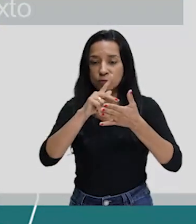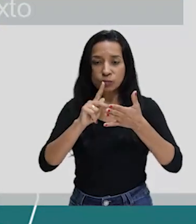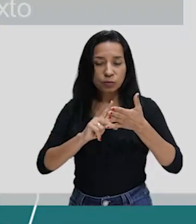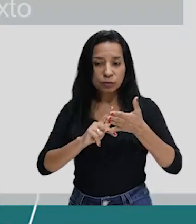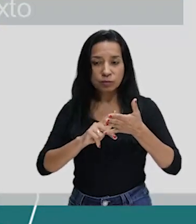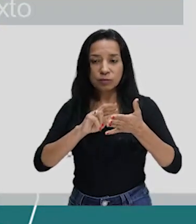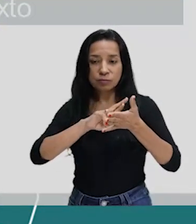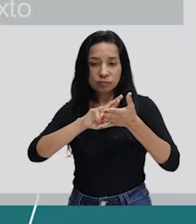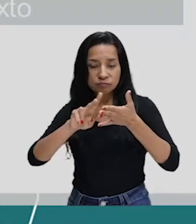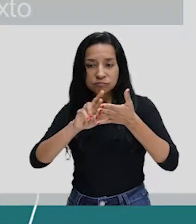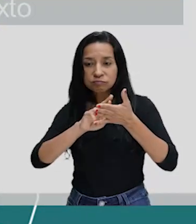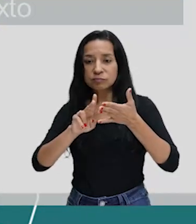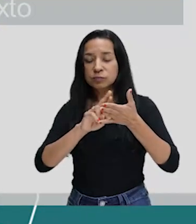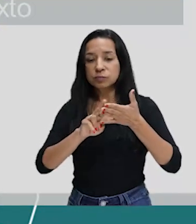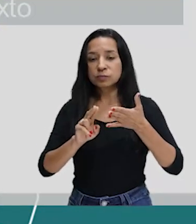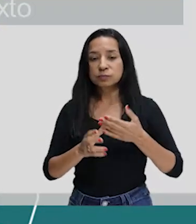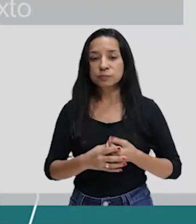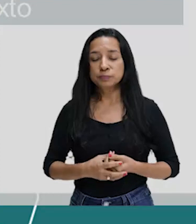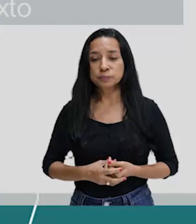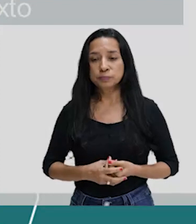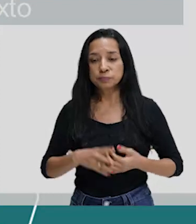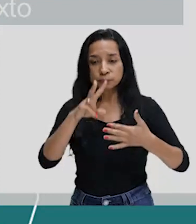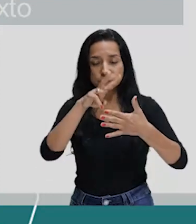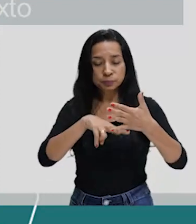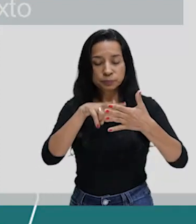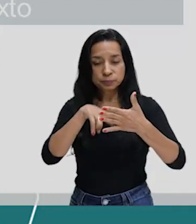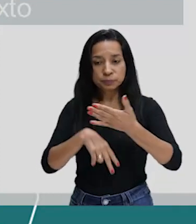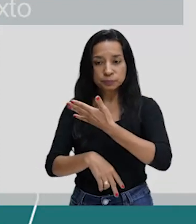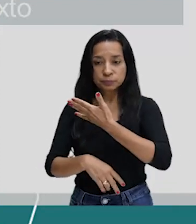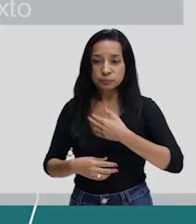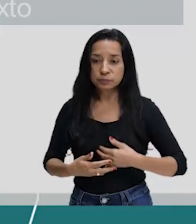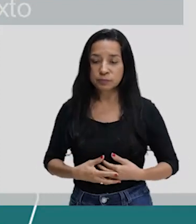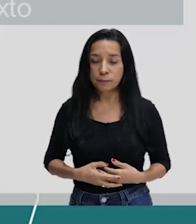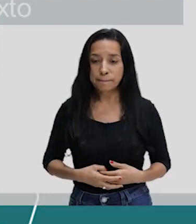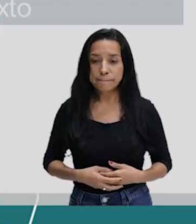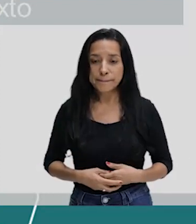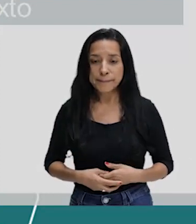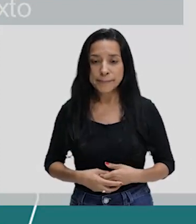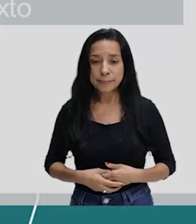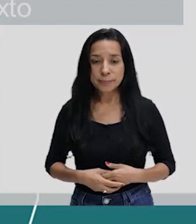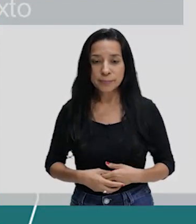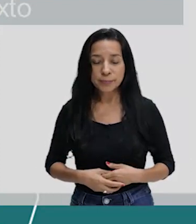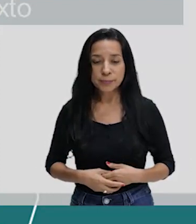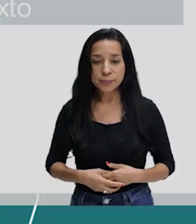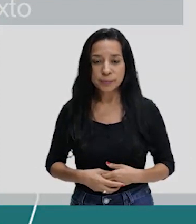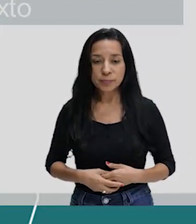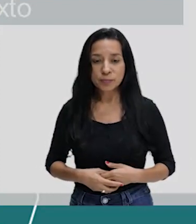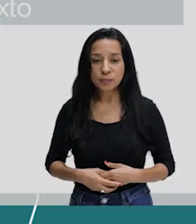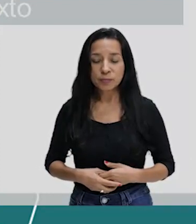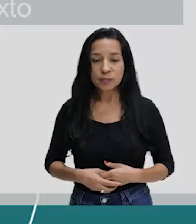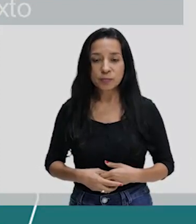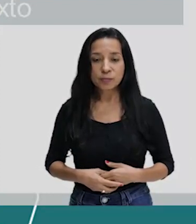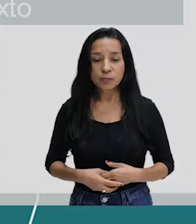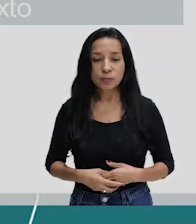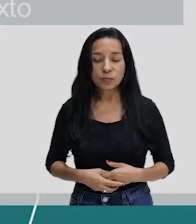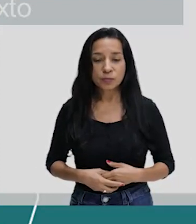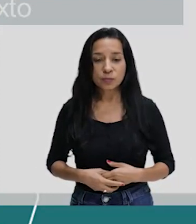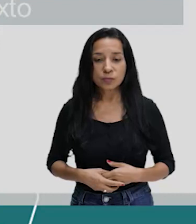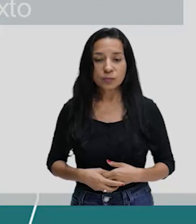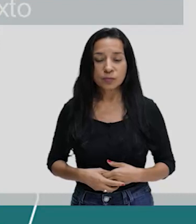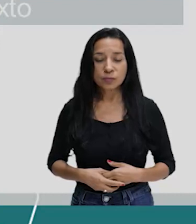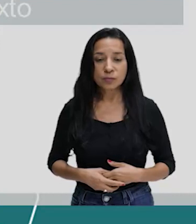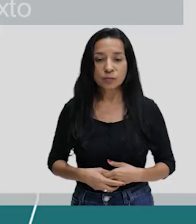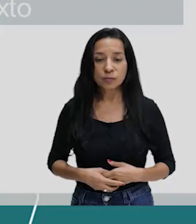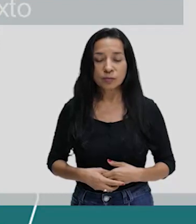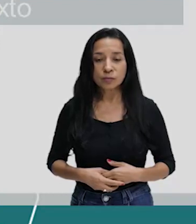variar, fazer às vezes gorjeios, às vezes poemes. A xiu-rá. Brama os tigres, as onças,